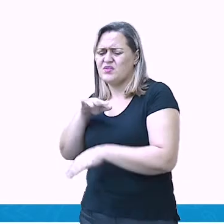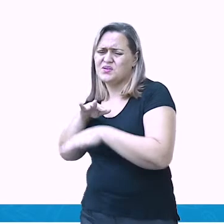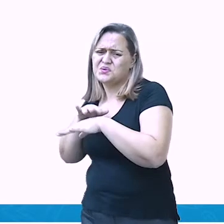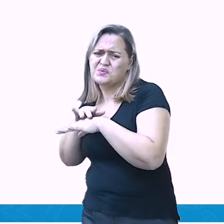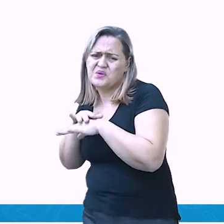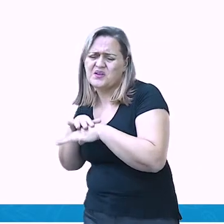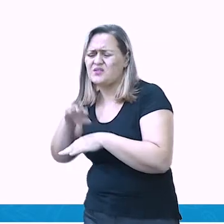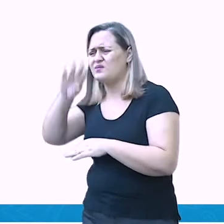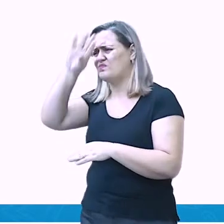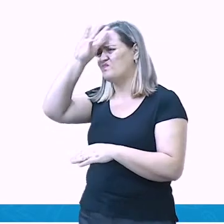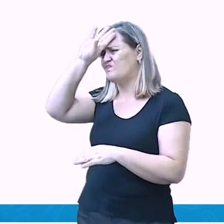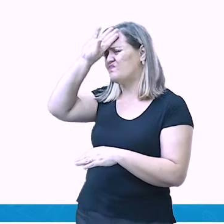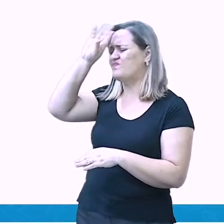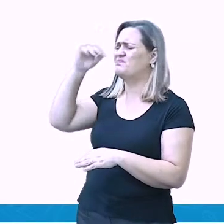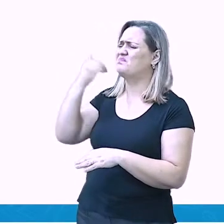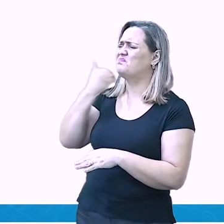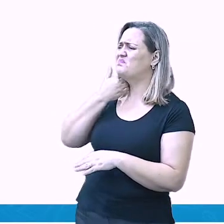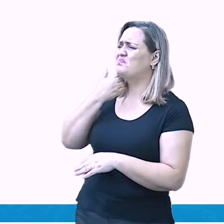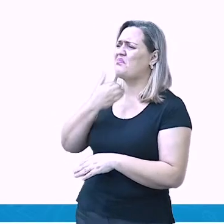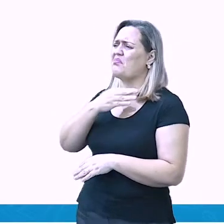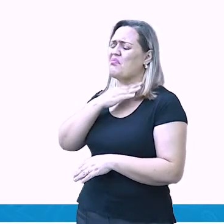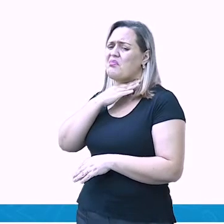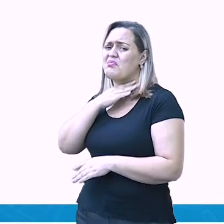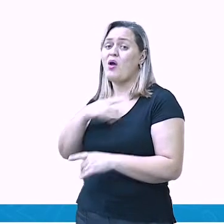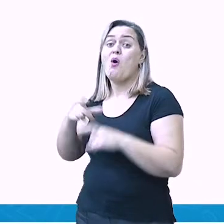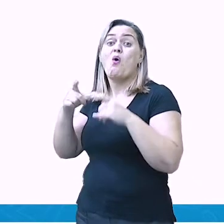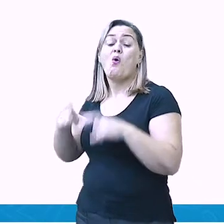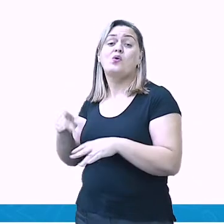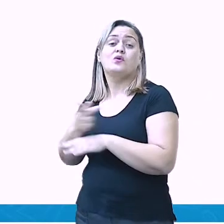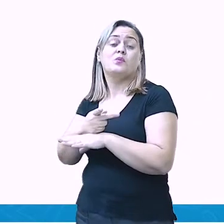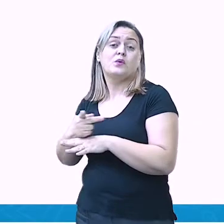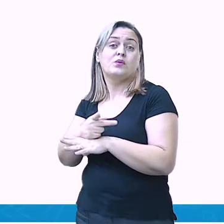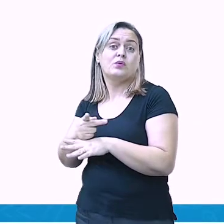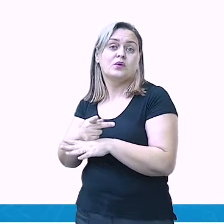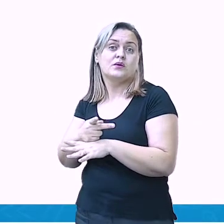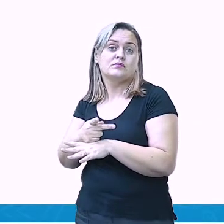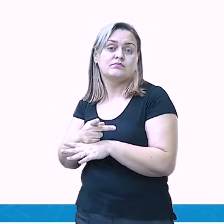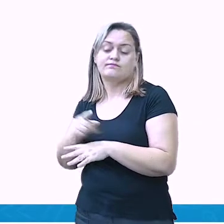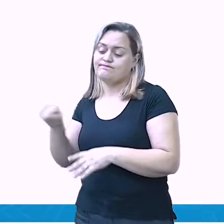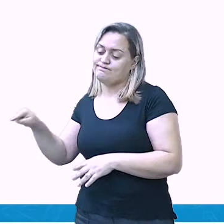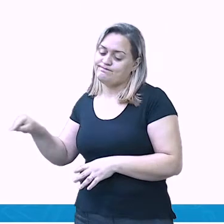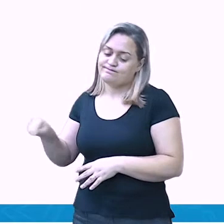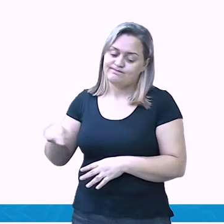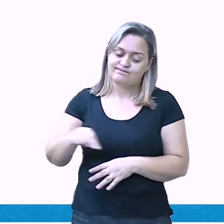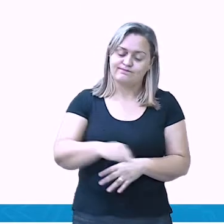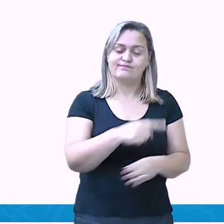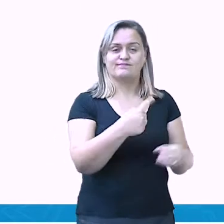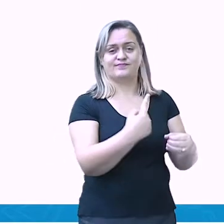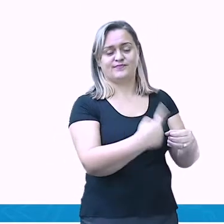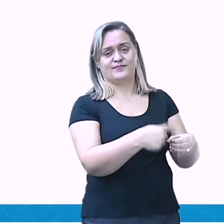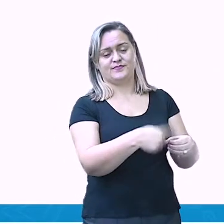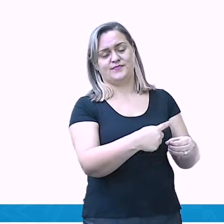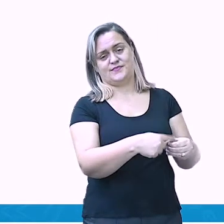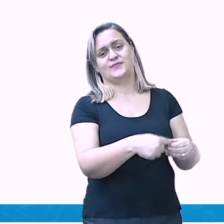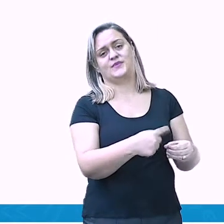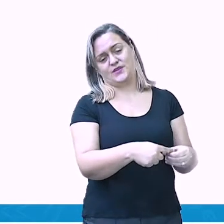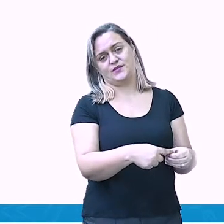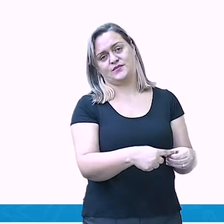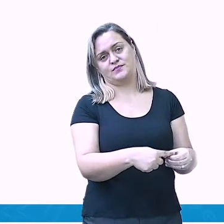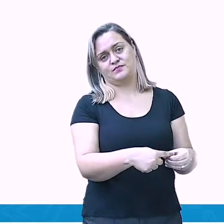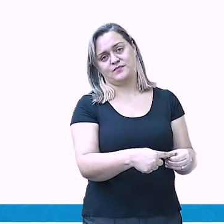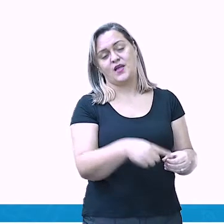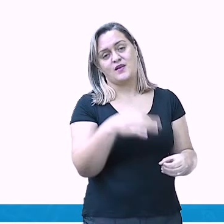ali local que cuide, mas muitas vezes está muito longe, como nós falamos, é uma das características do campo.